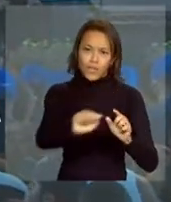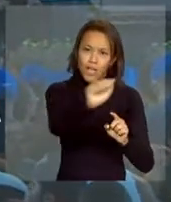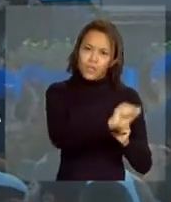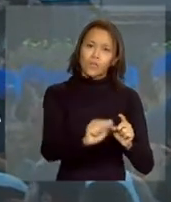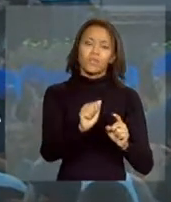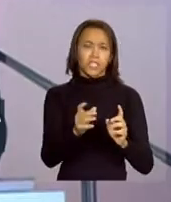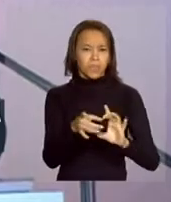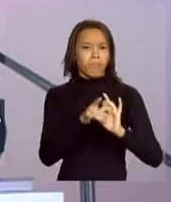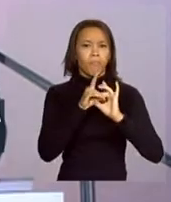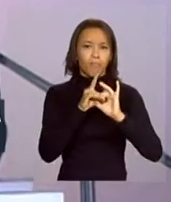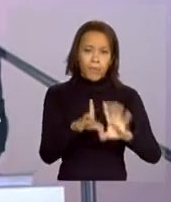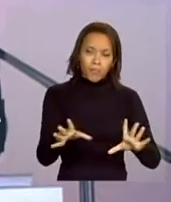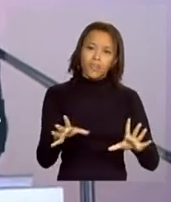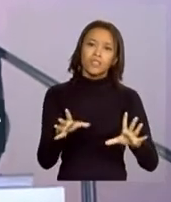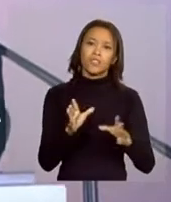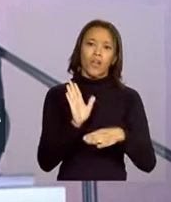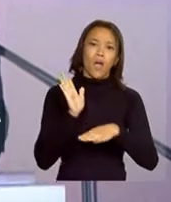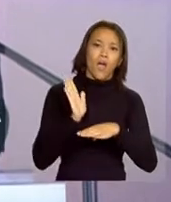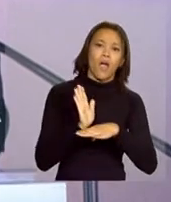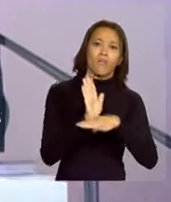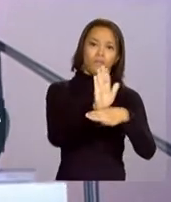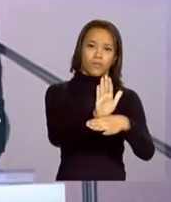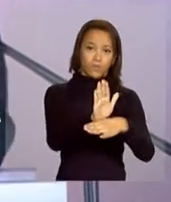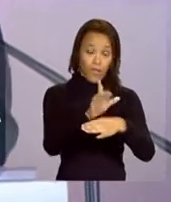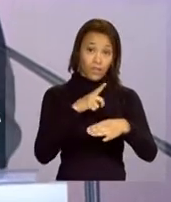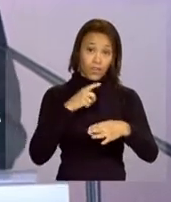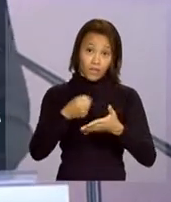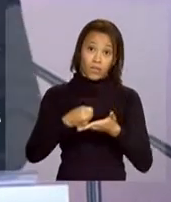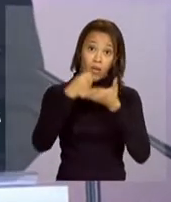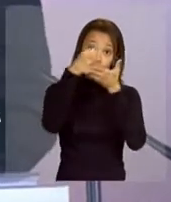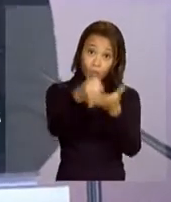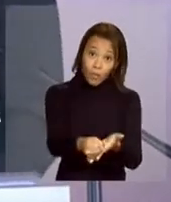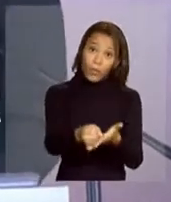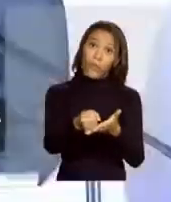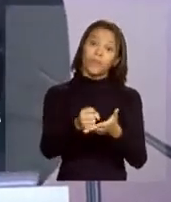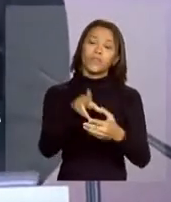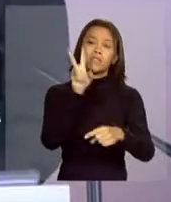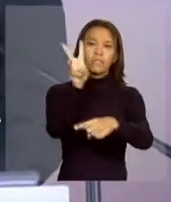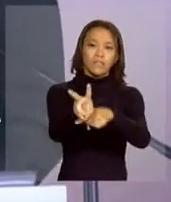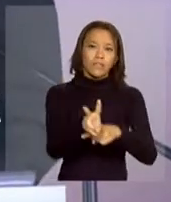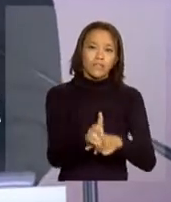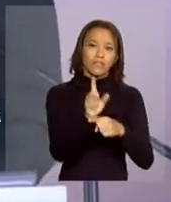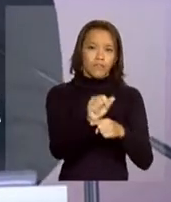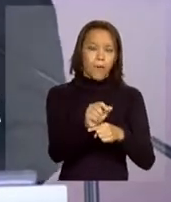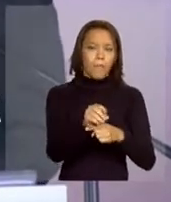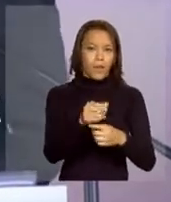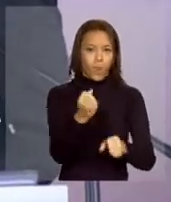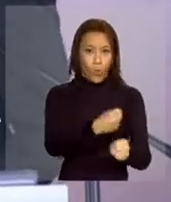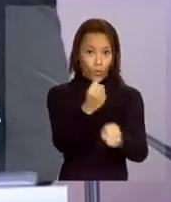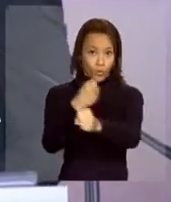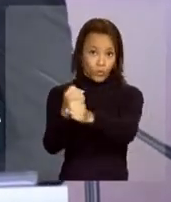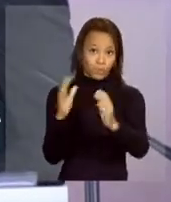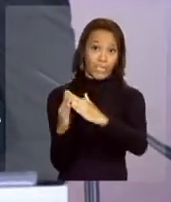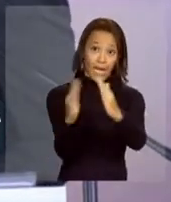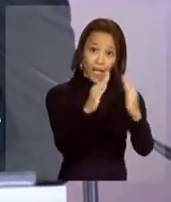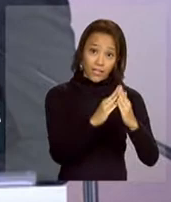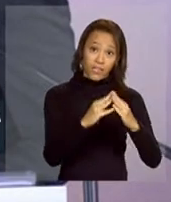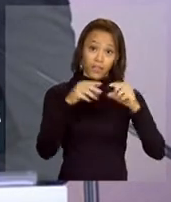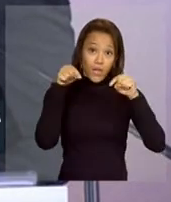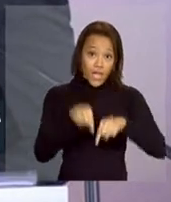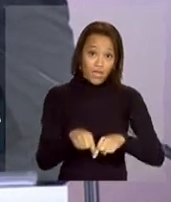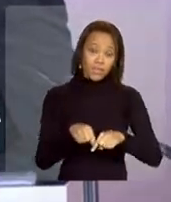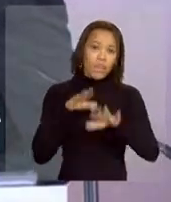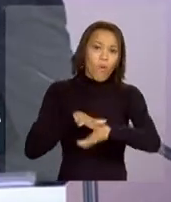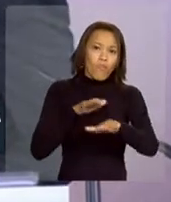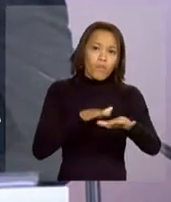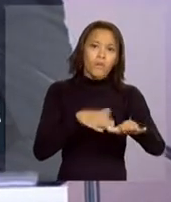muitas alternativas para o apoio e financiamento de casas populares. E foi este movimento